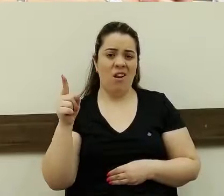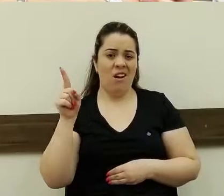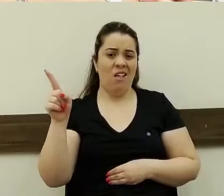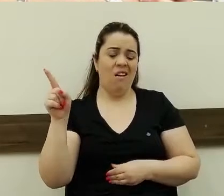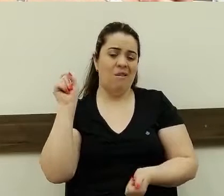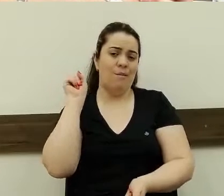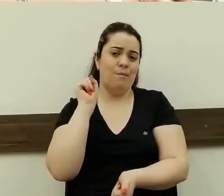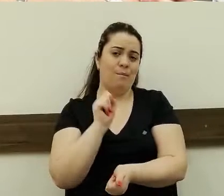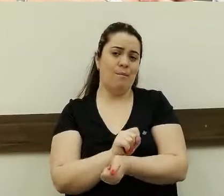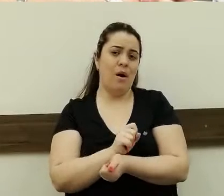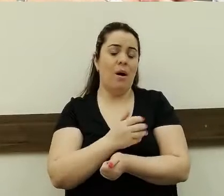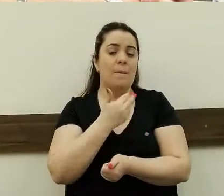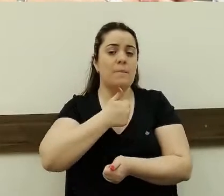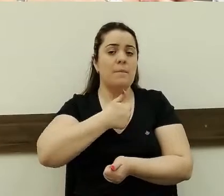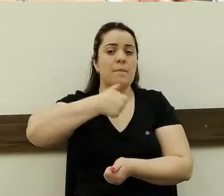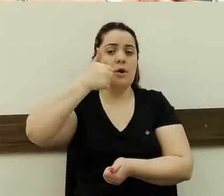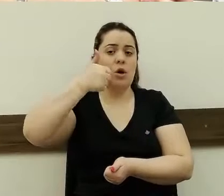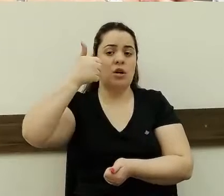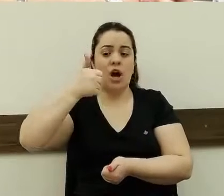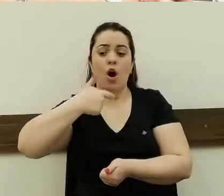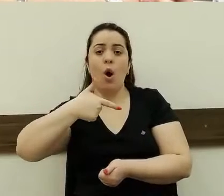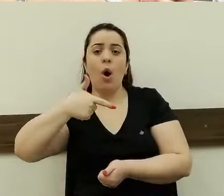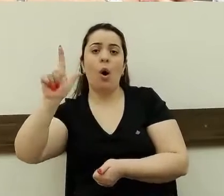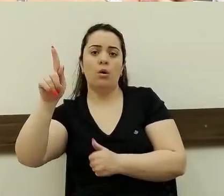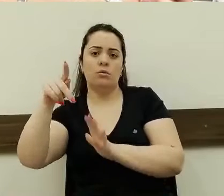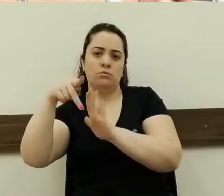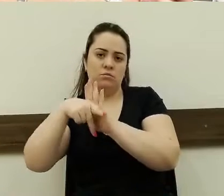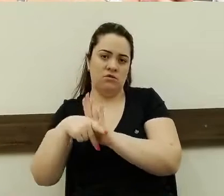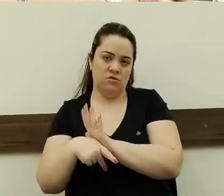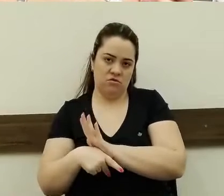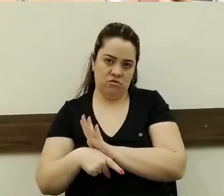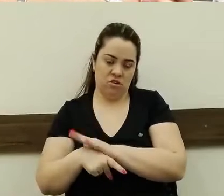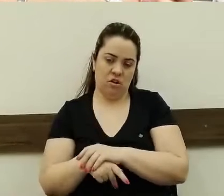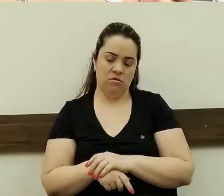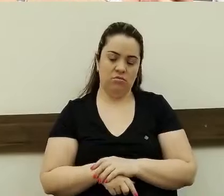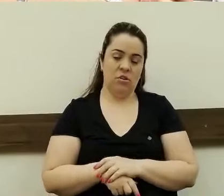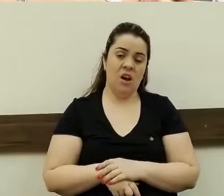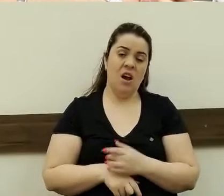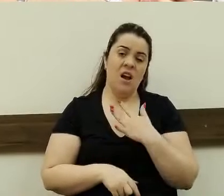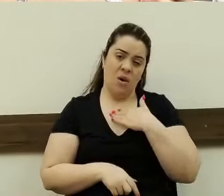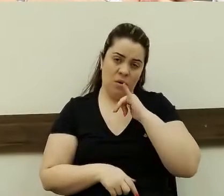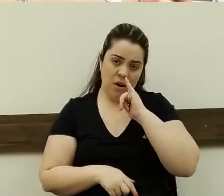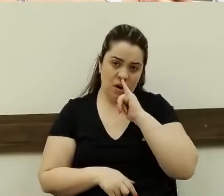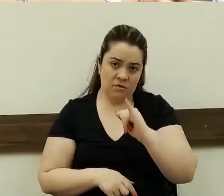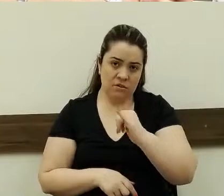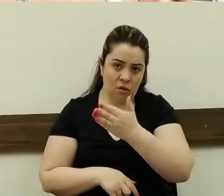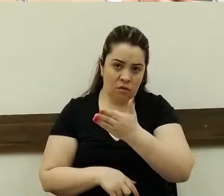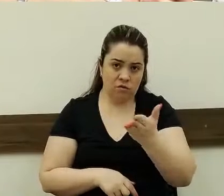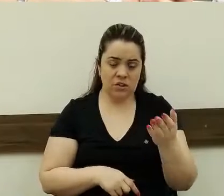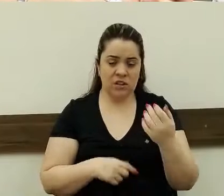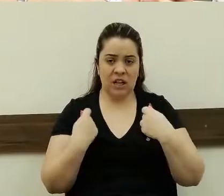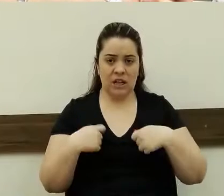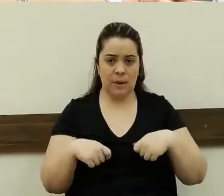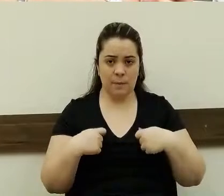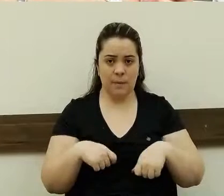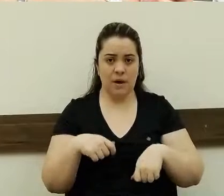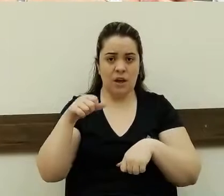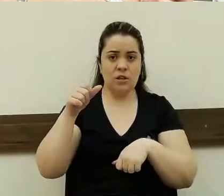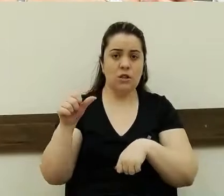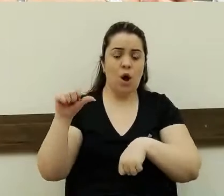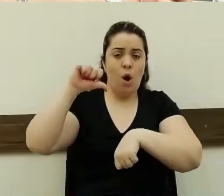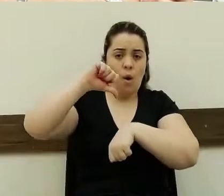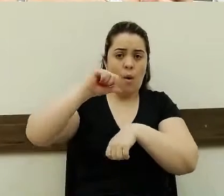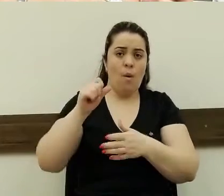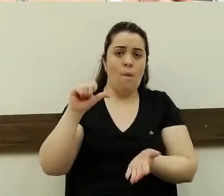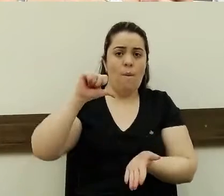prioridade a outros projetos. Então, o que eu quero dizer para vocês que dependem desses pontos que ficam na chuva três e